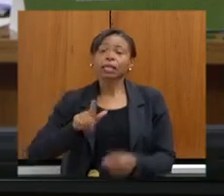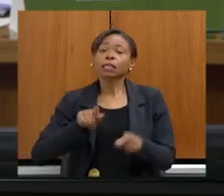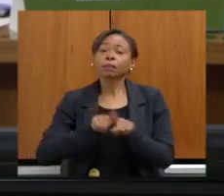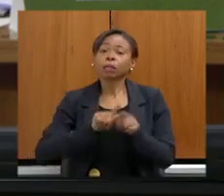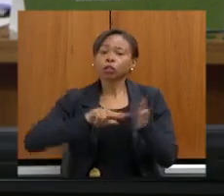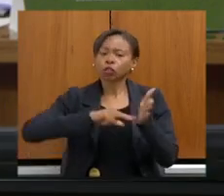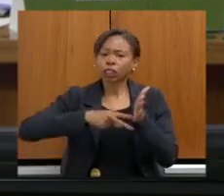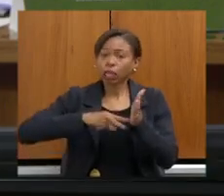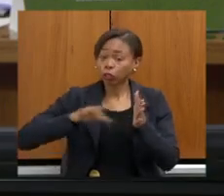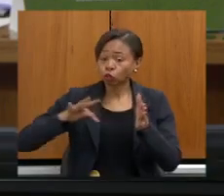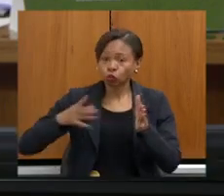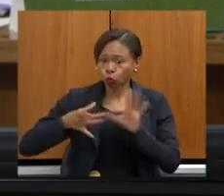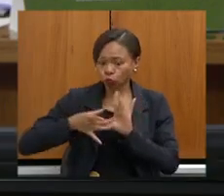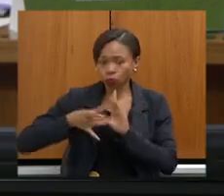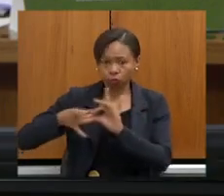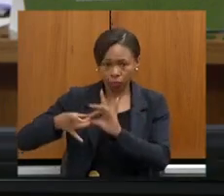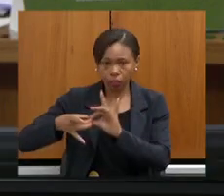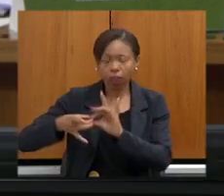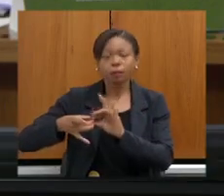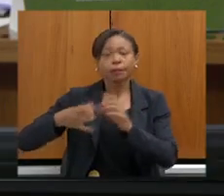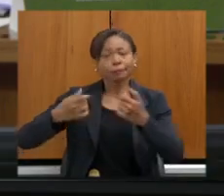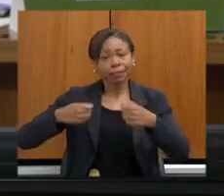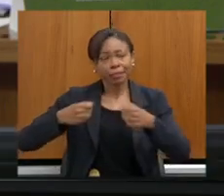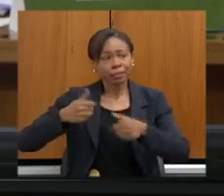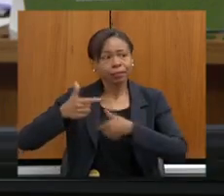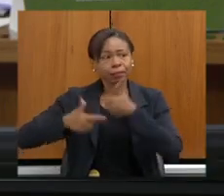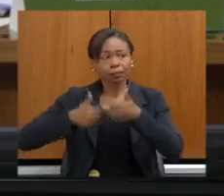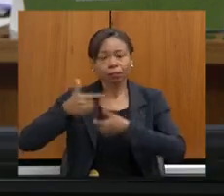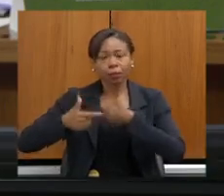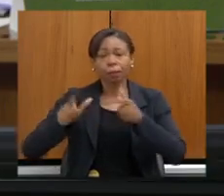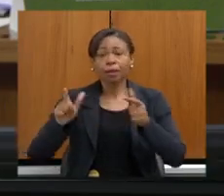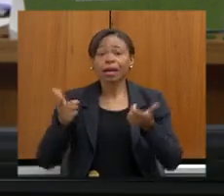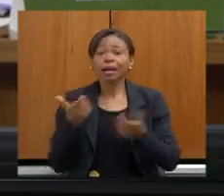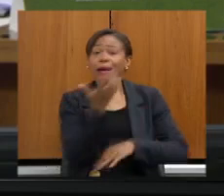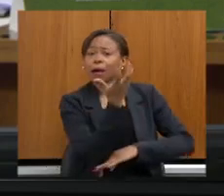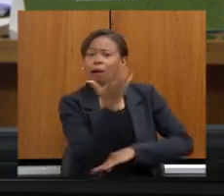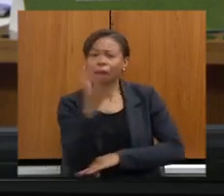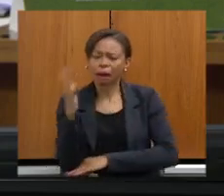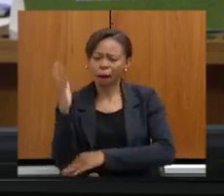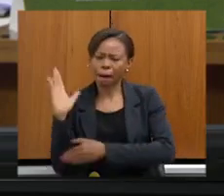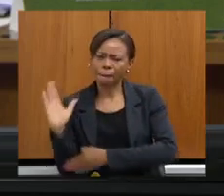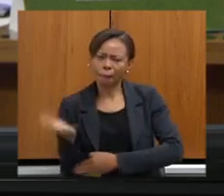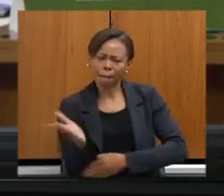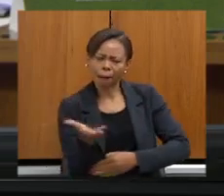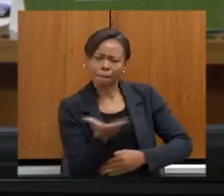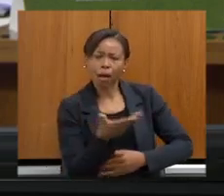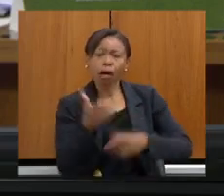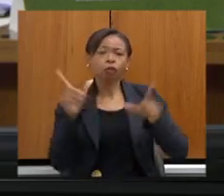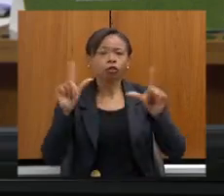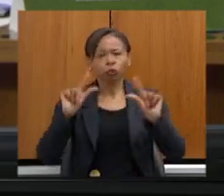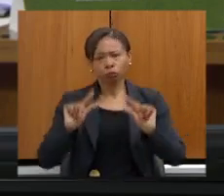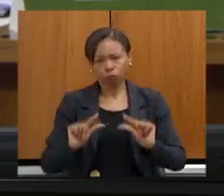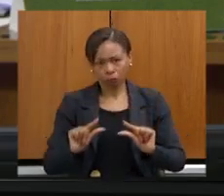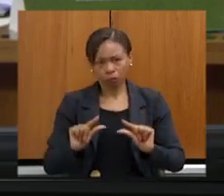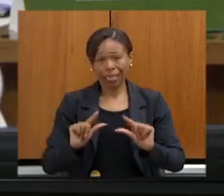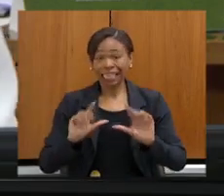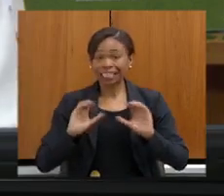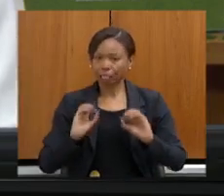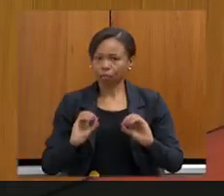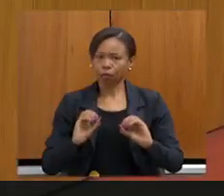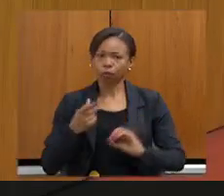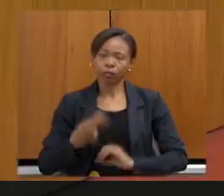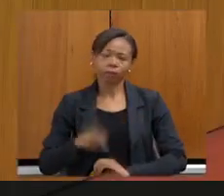possa, a cada dia, reduzir esse número de desmatamento irregular e chegar ao desmatamento zero no Estado de Minas Gerais, que é o que a gente deseja.